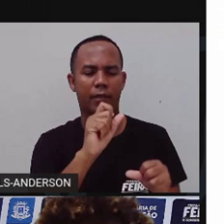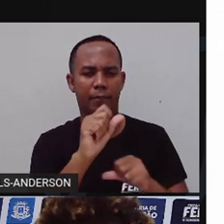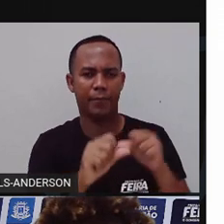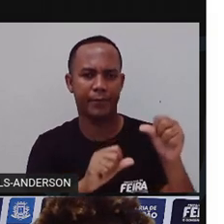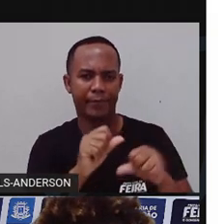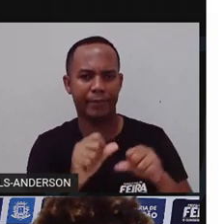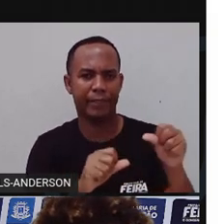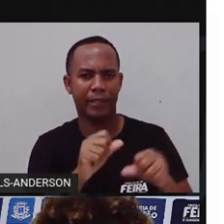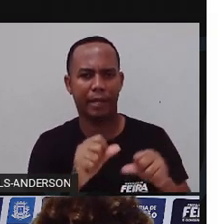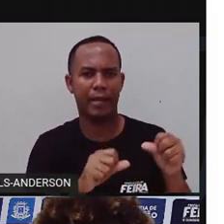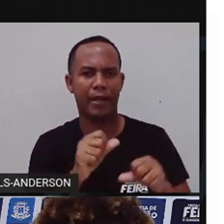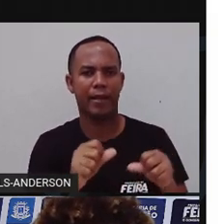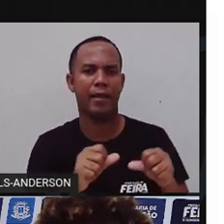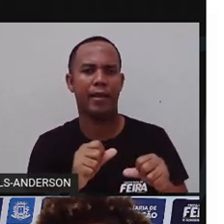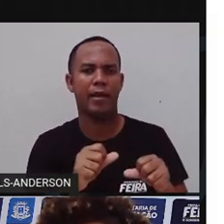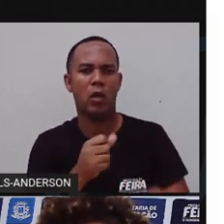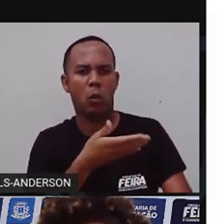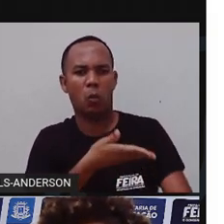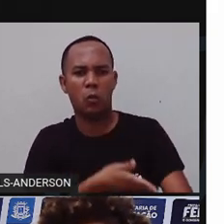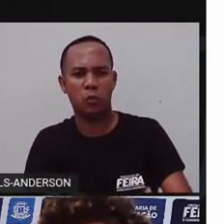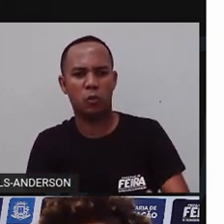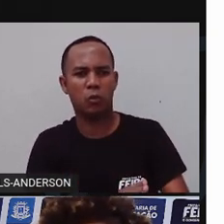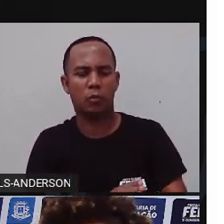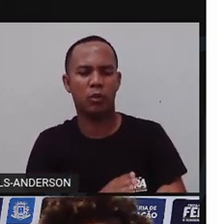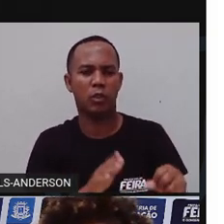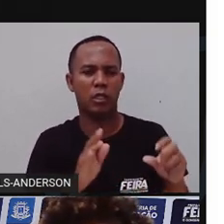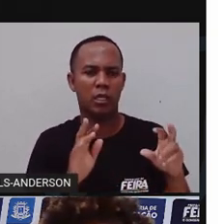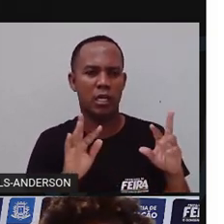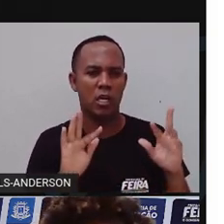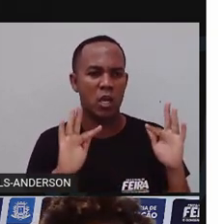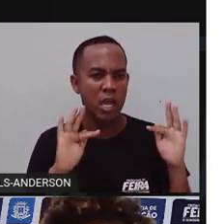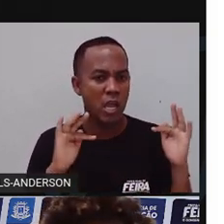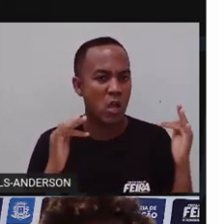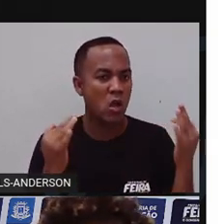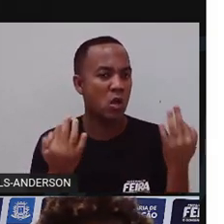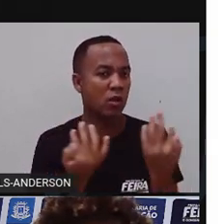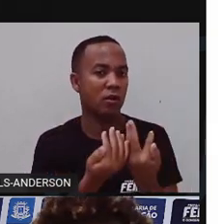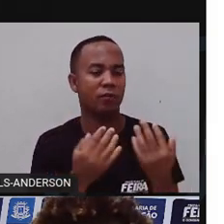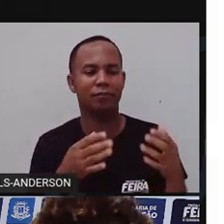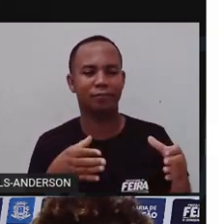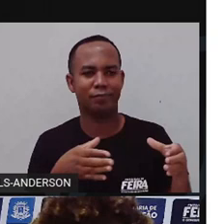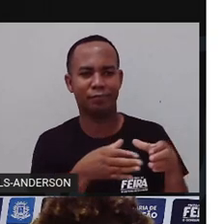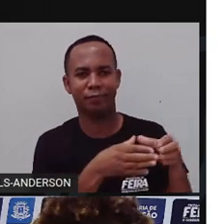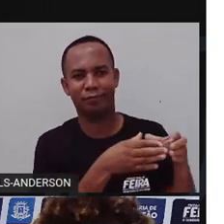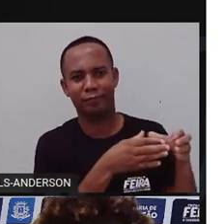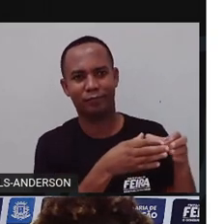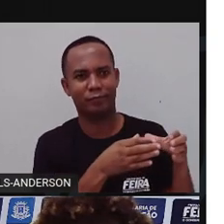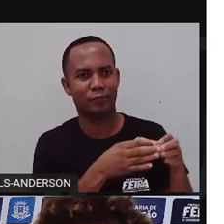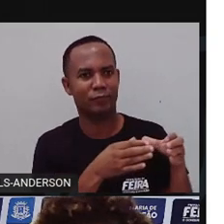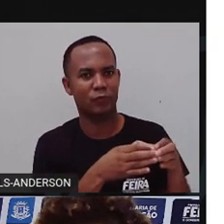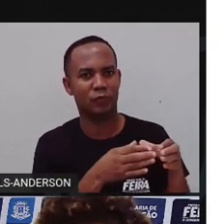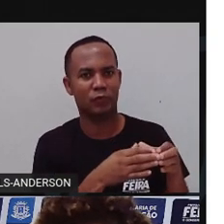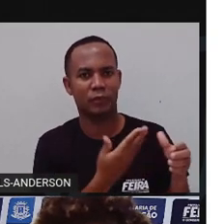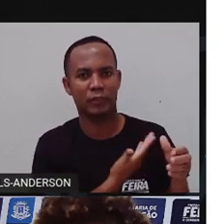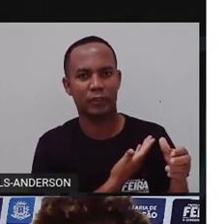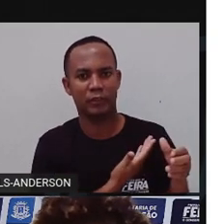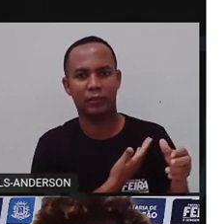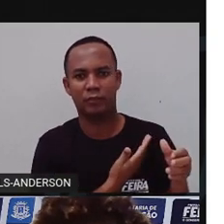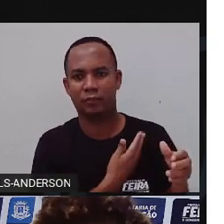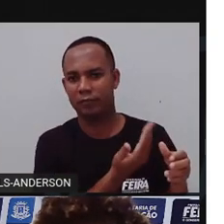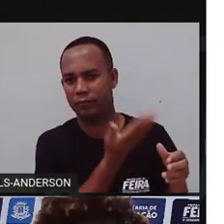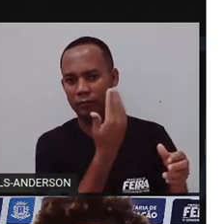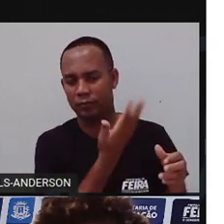hábitos, seus maus hábitos. Se reunissem todas as crianças do bairro para falar com ele. No dia